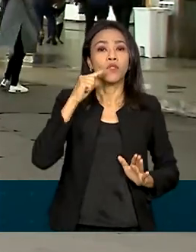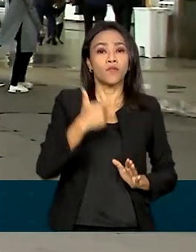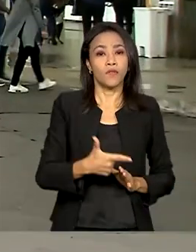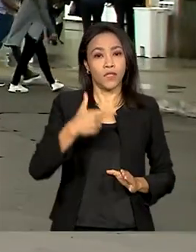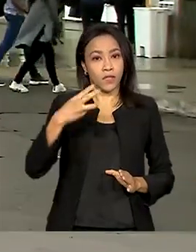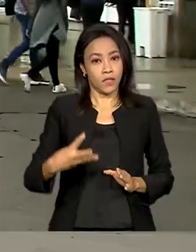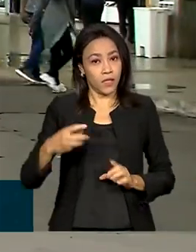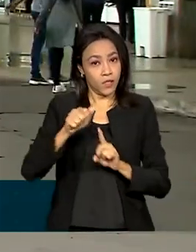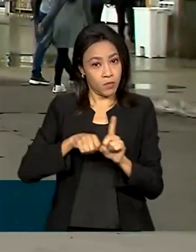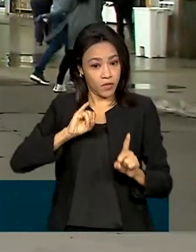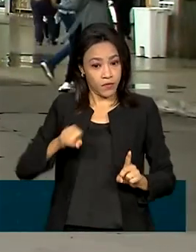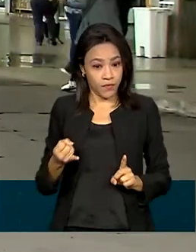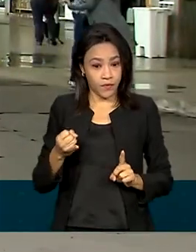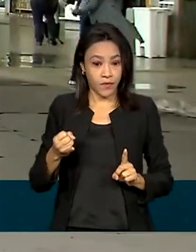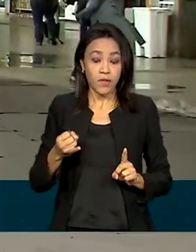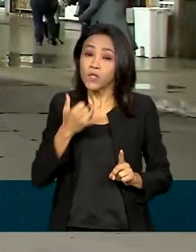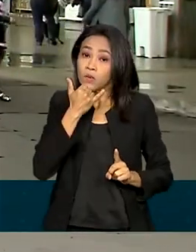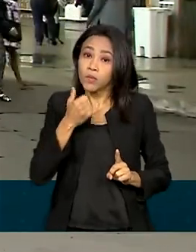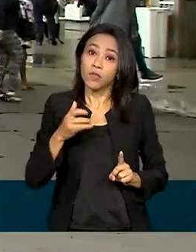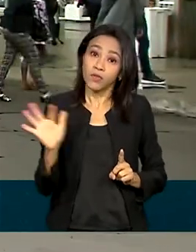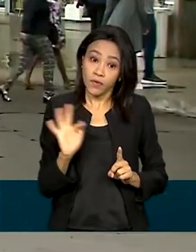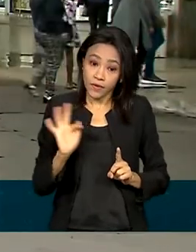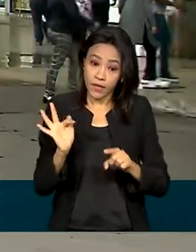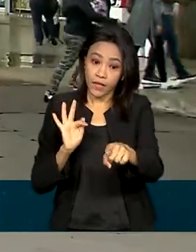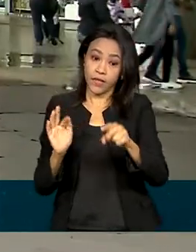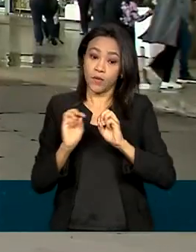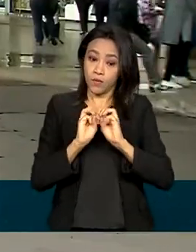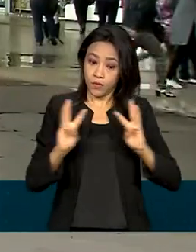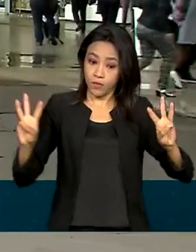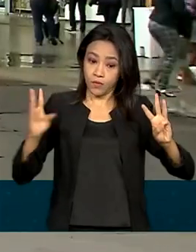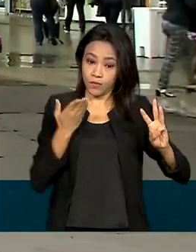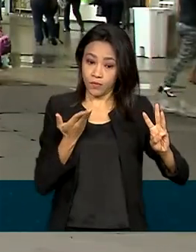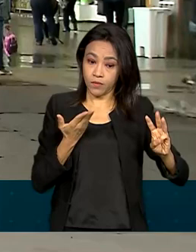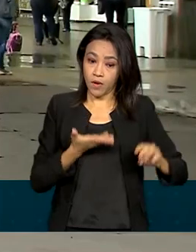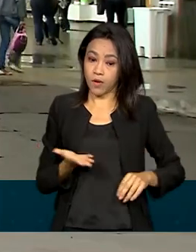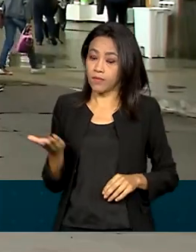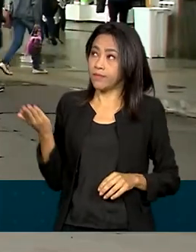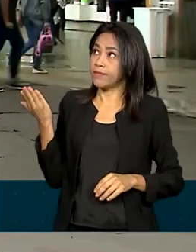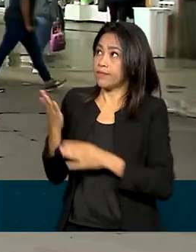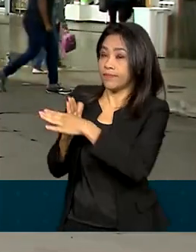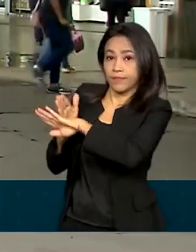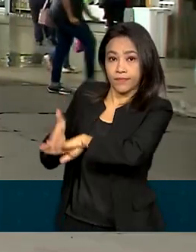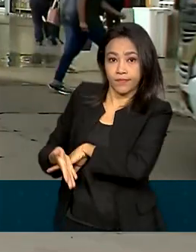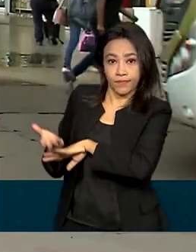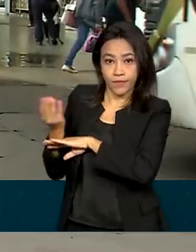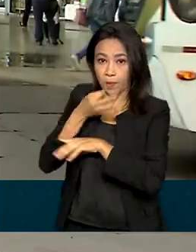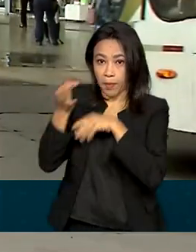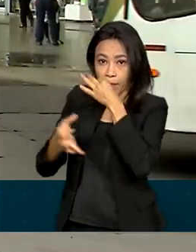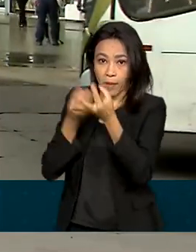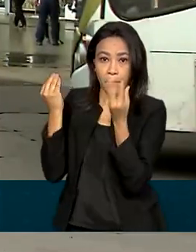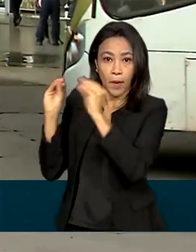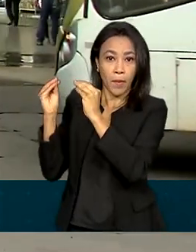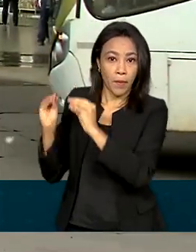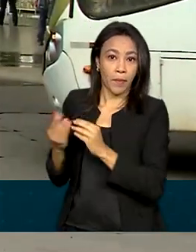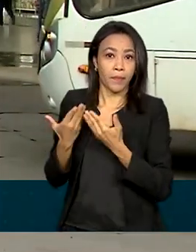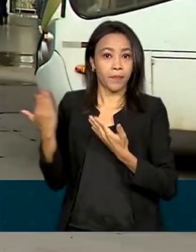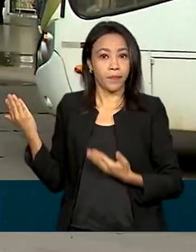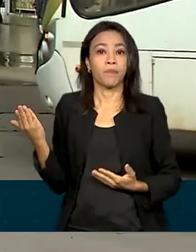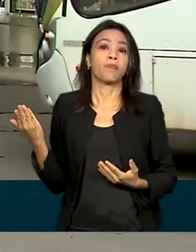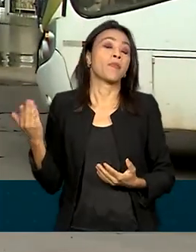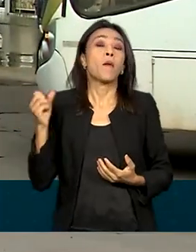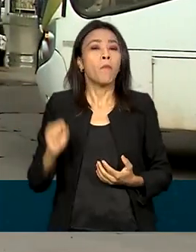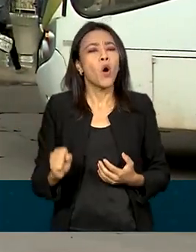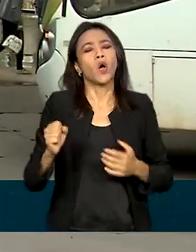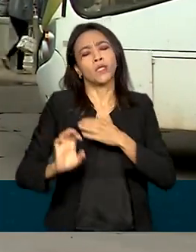portal Participa Mais Brasil, no link gov.br barra Participa Mais Brasil. Podem participar empresas,